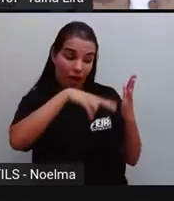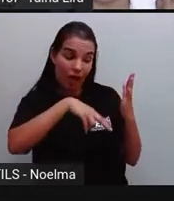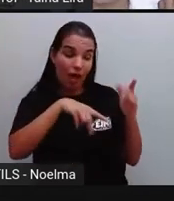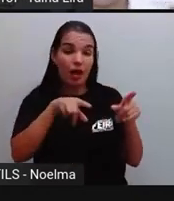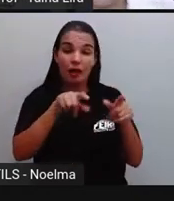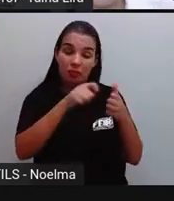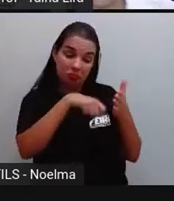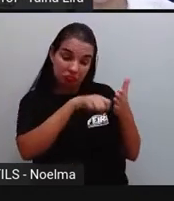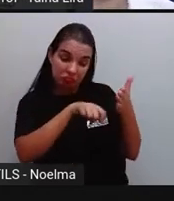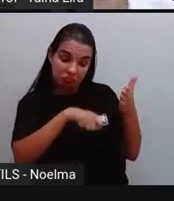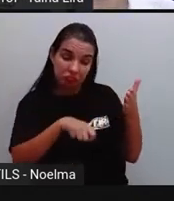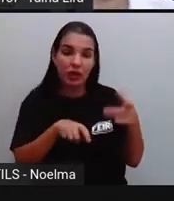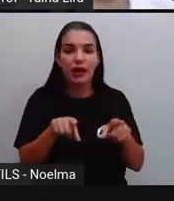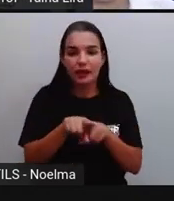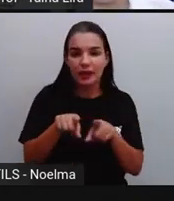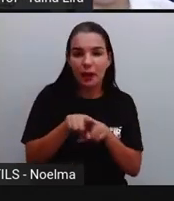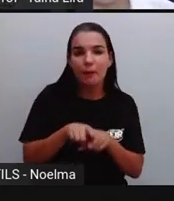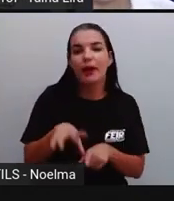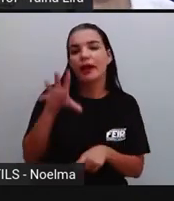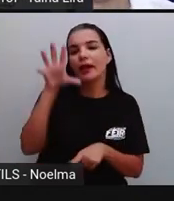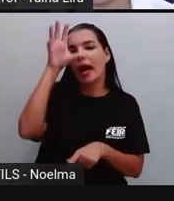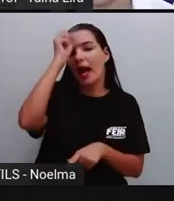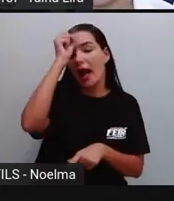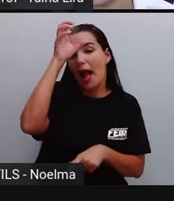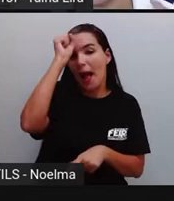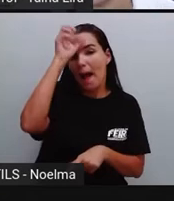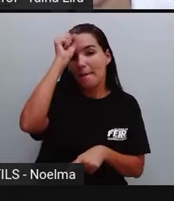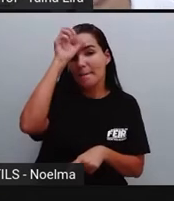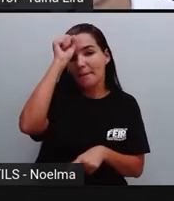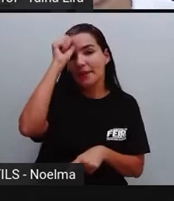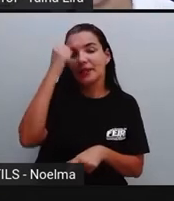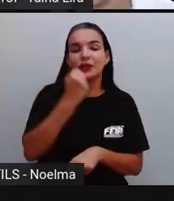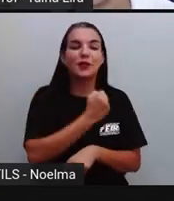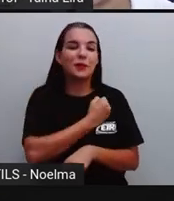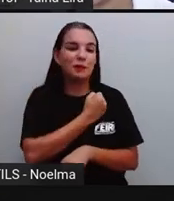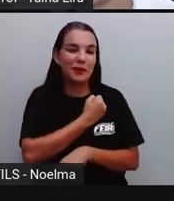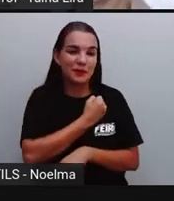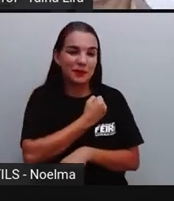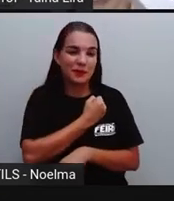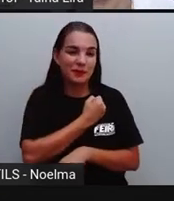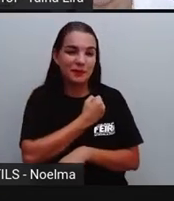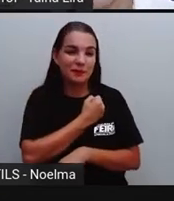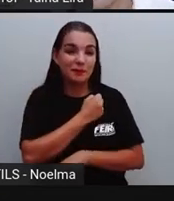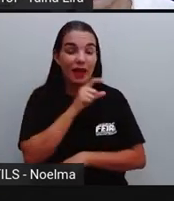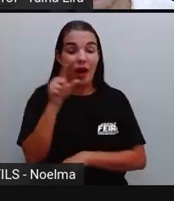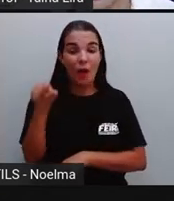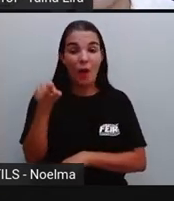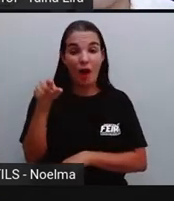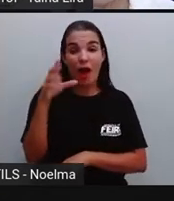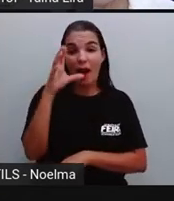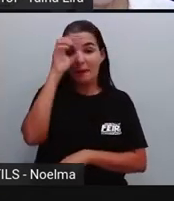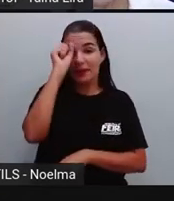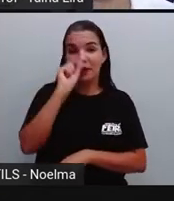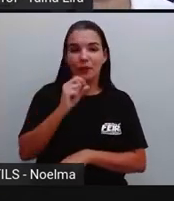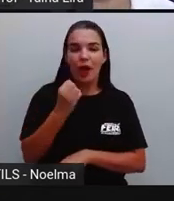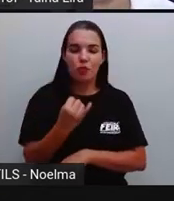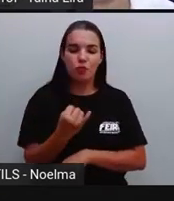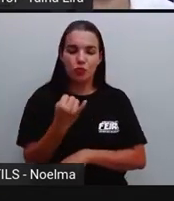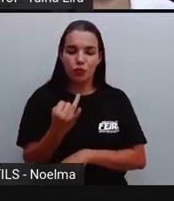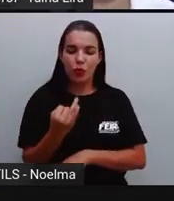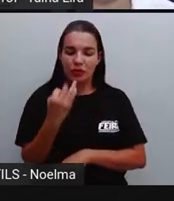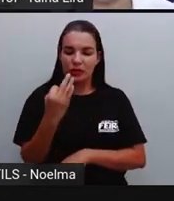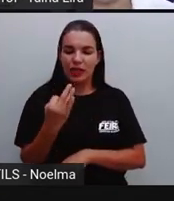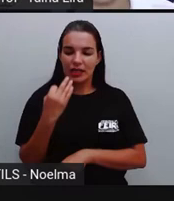além de fazer ali as observações de ciência, na escola dele também aprende números, ó. Ele aprendendo ali a contar os